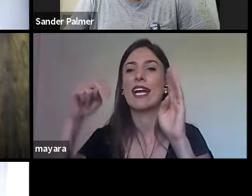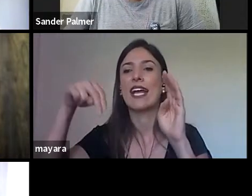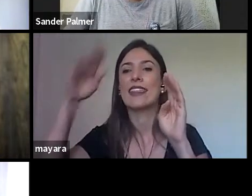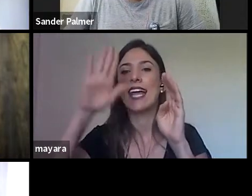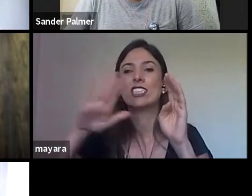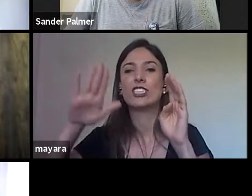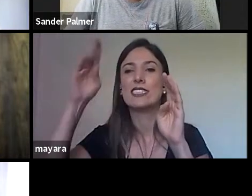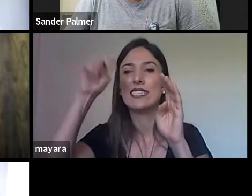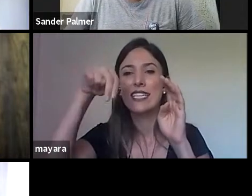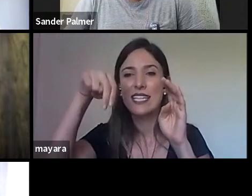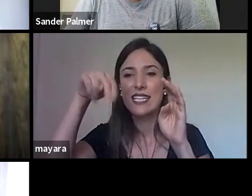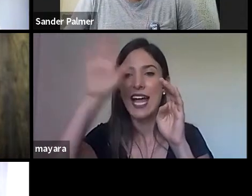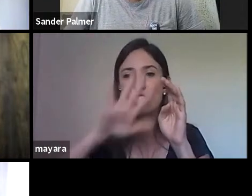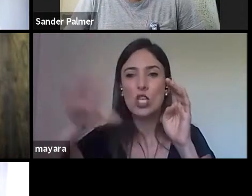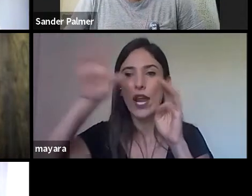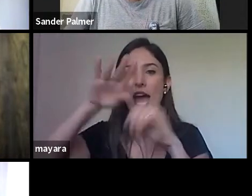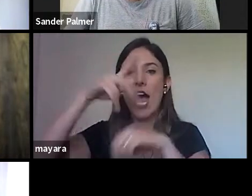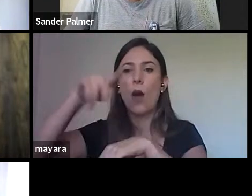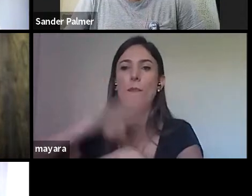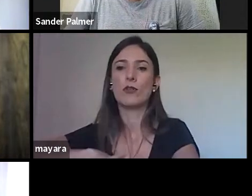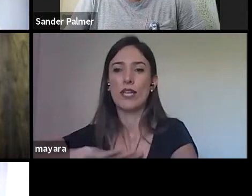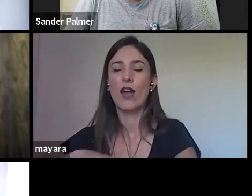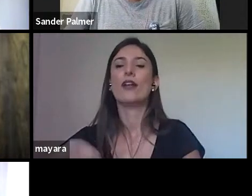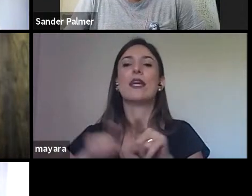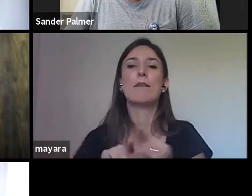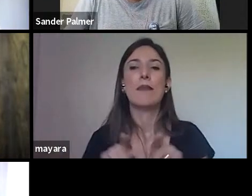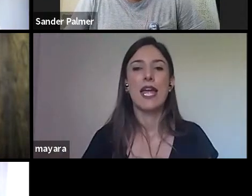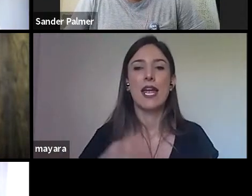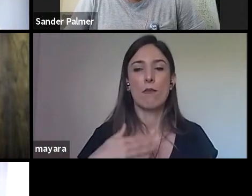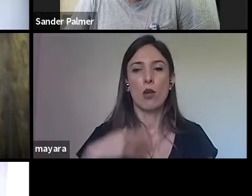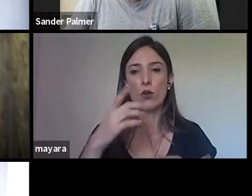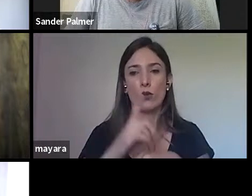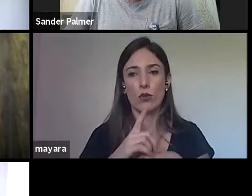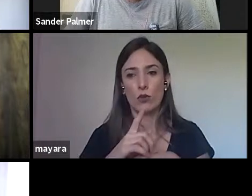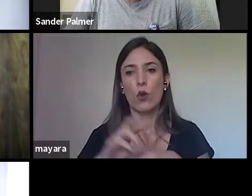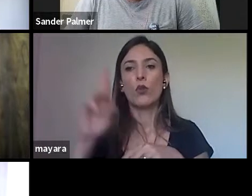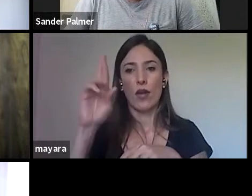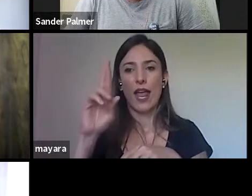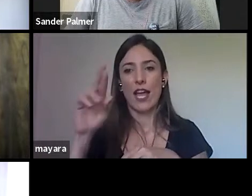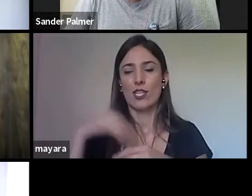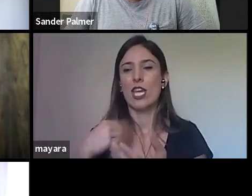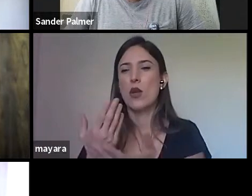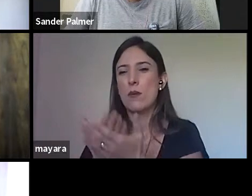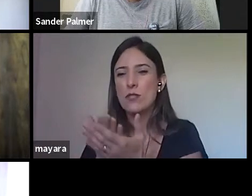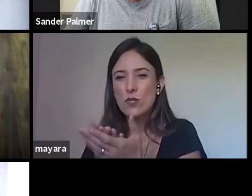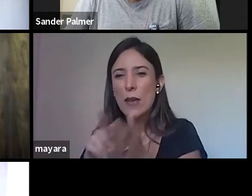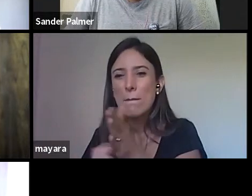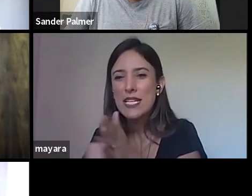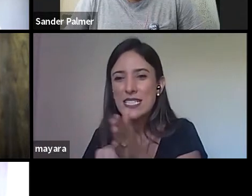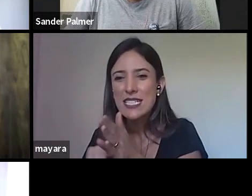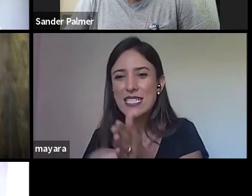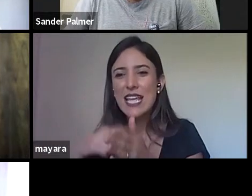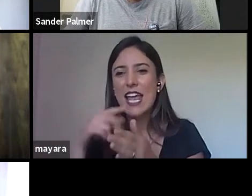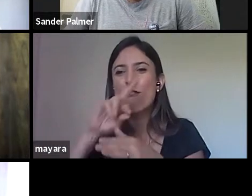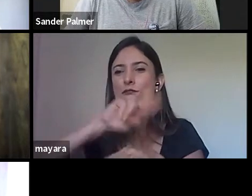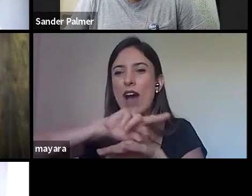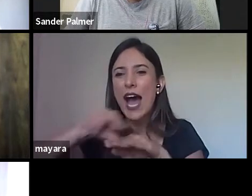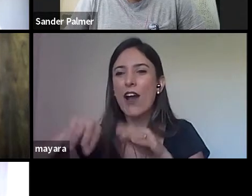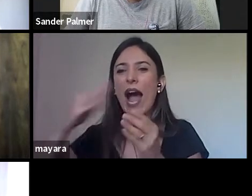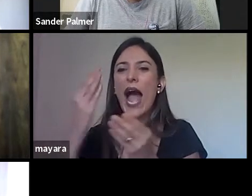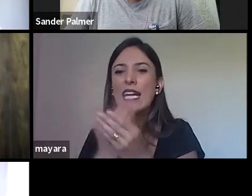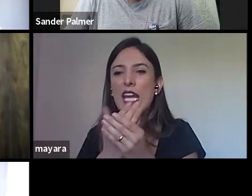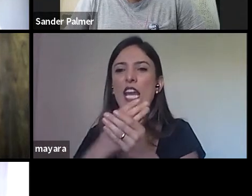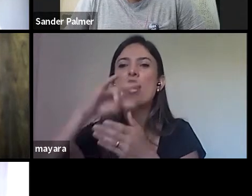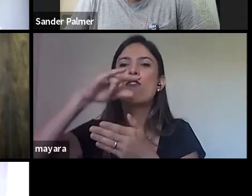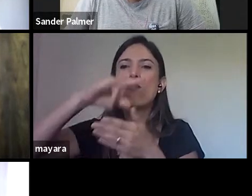-doutorado, eu fiquei pesquisando em outro arquivo, que é o de Ébora, né? Que é o menorzinho, mas as dificuldades que nós